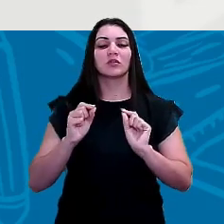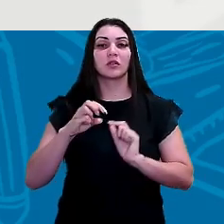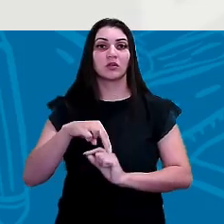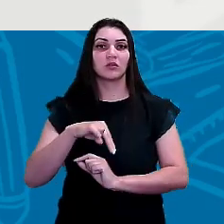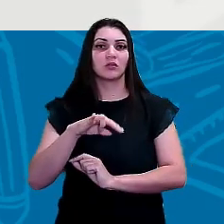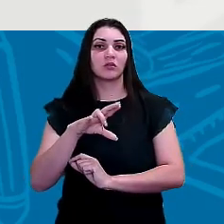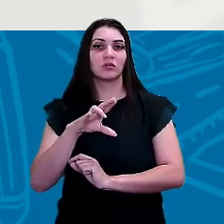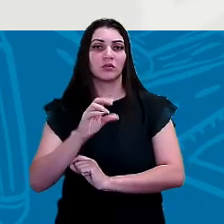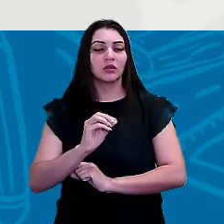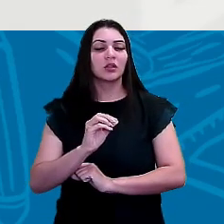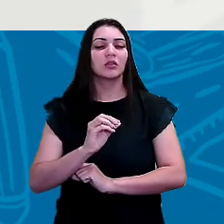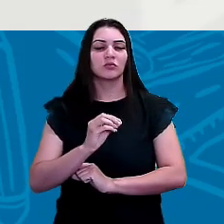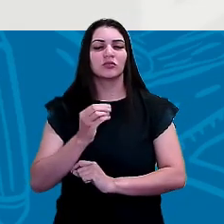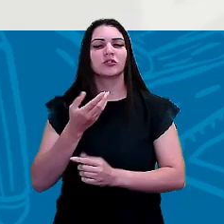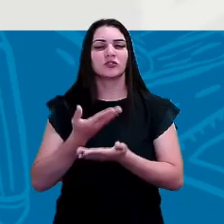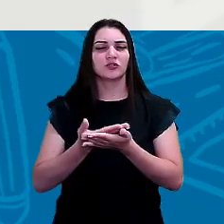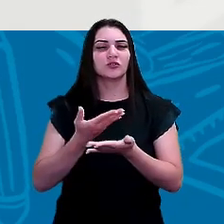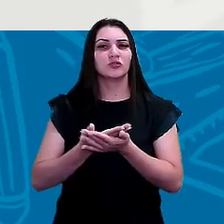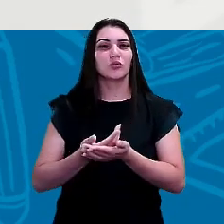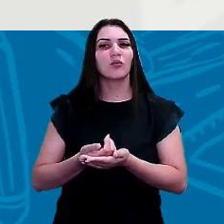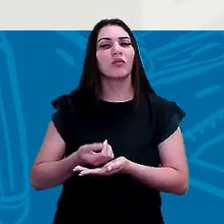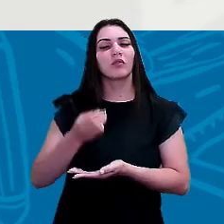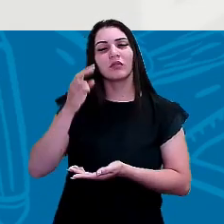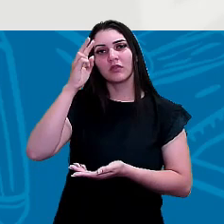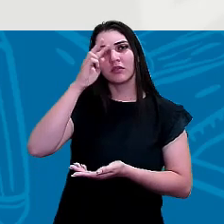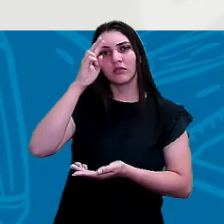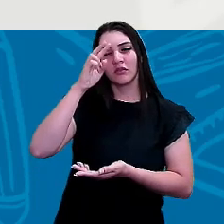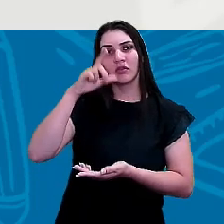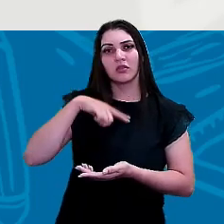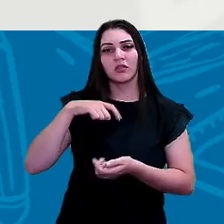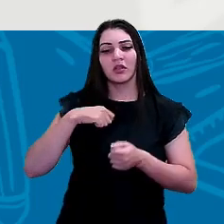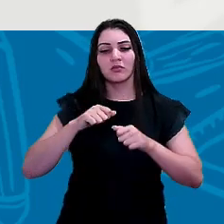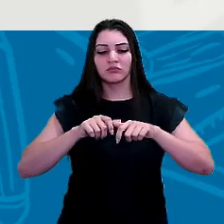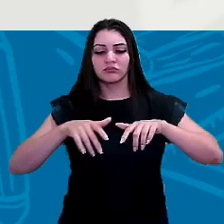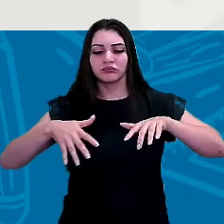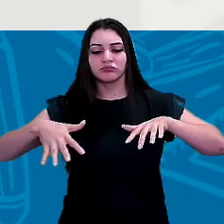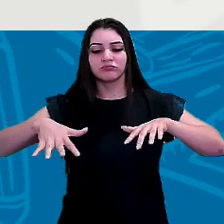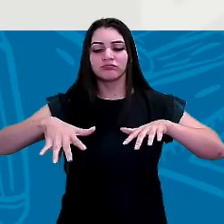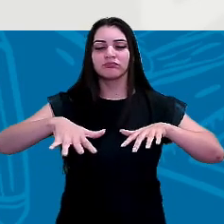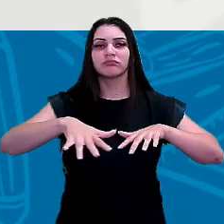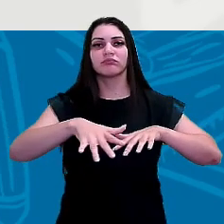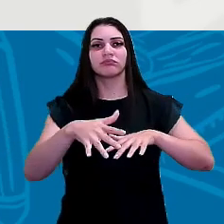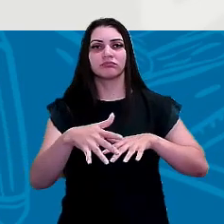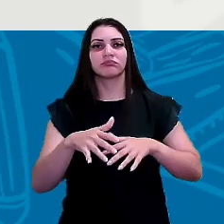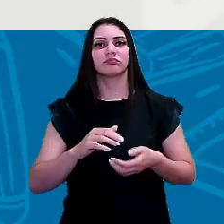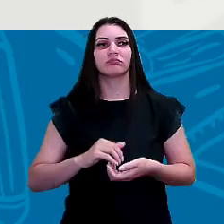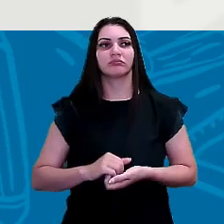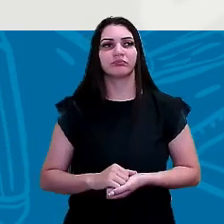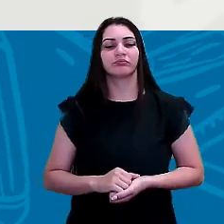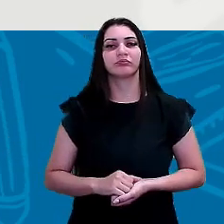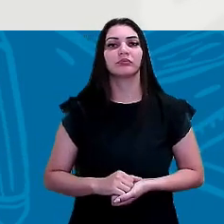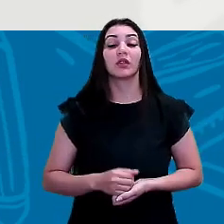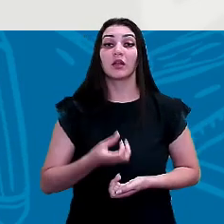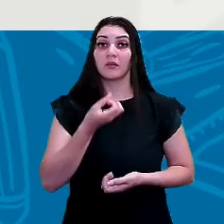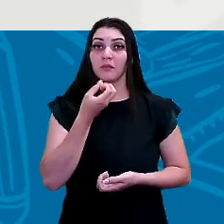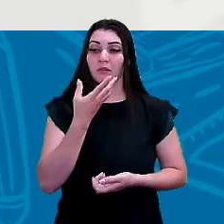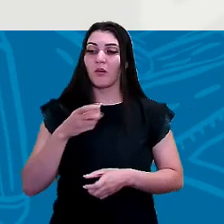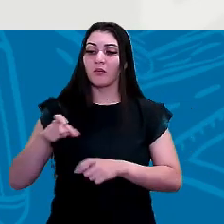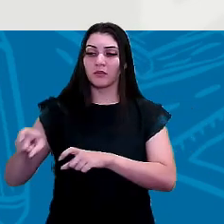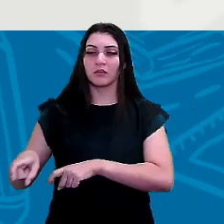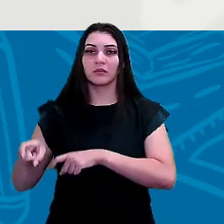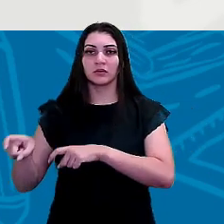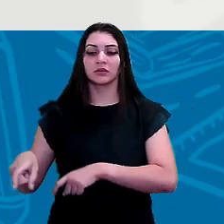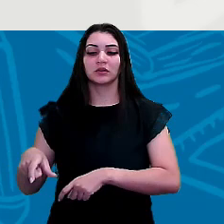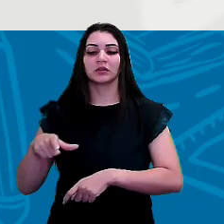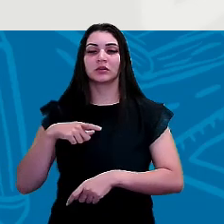a gente estuda na aula de história né? que forma aquela planície cheia de sedimento de humus onde era bom para plantar aqui nós temos